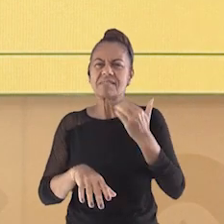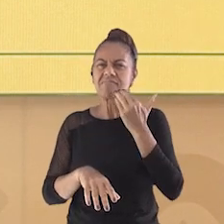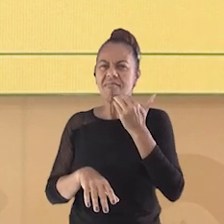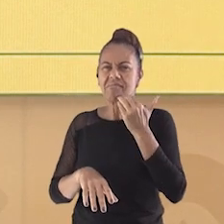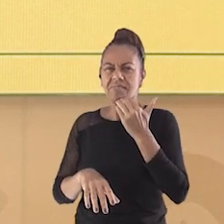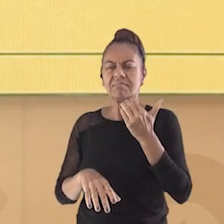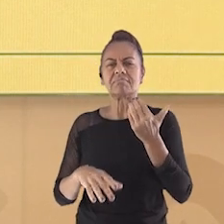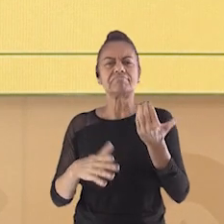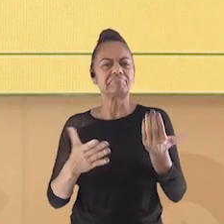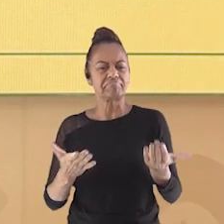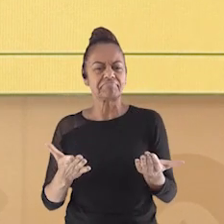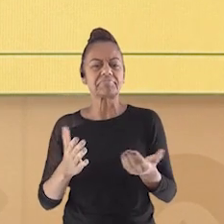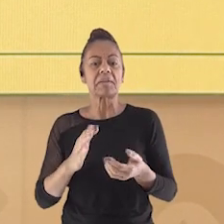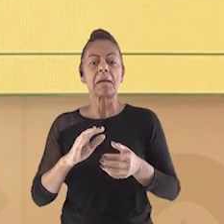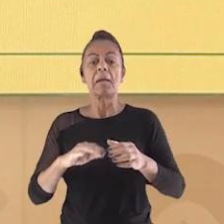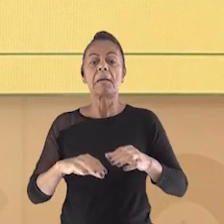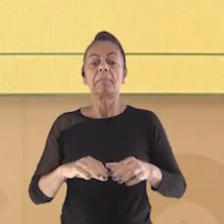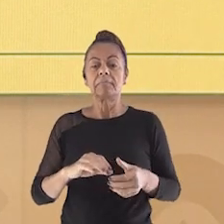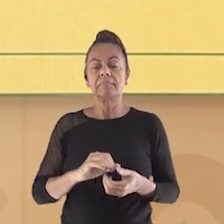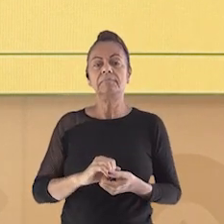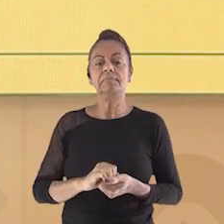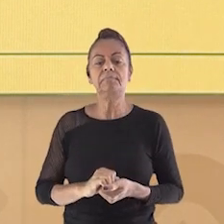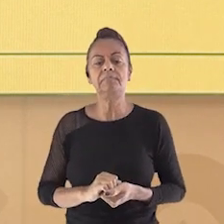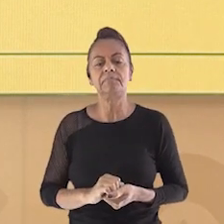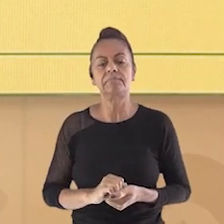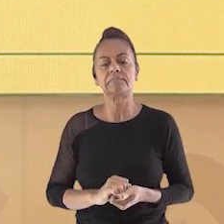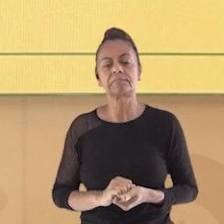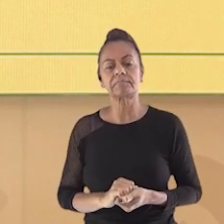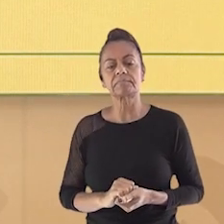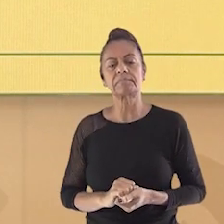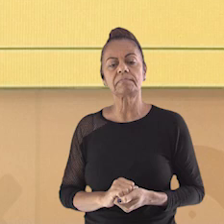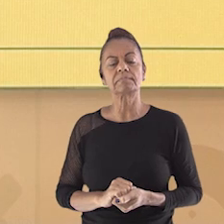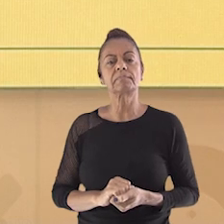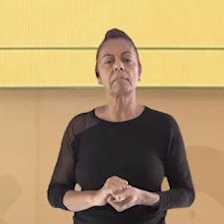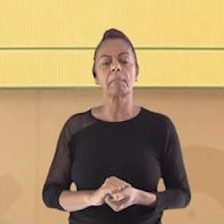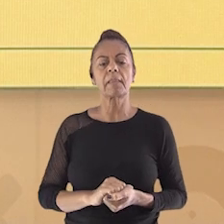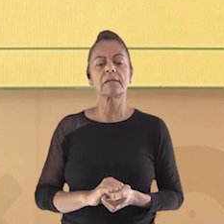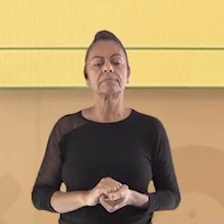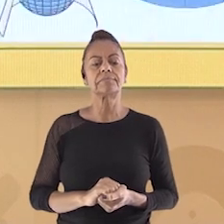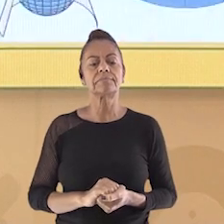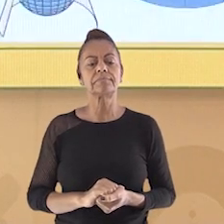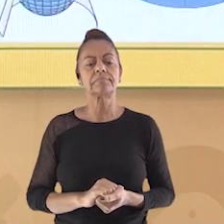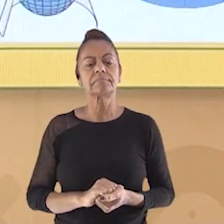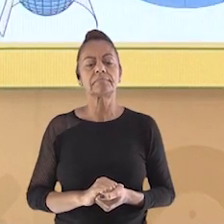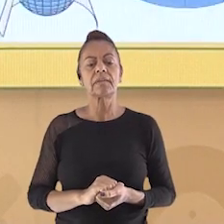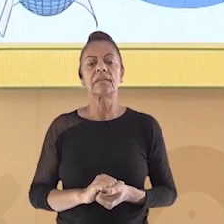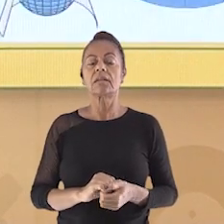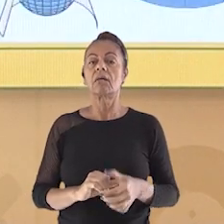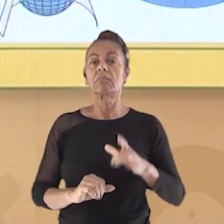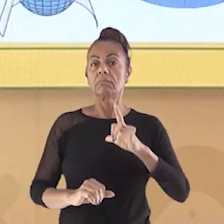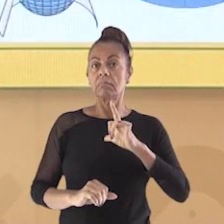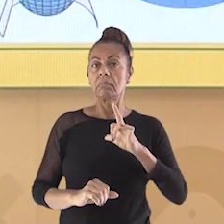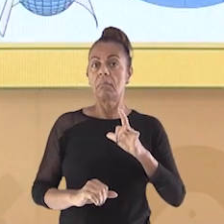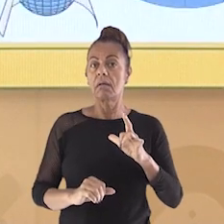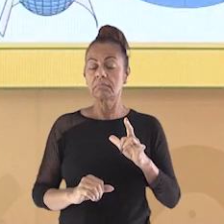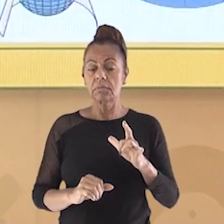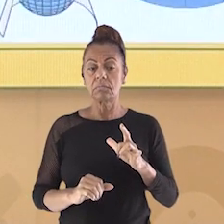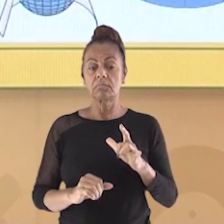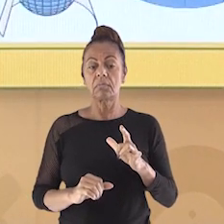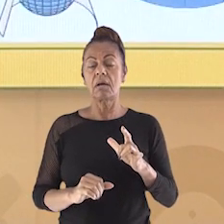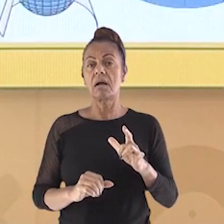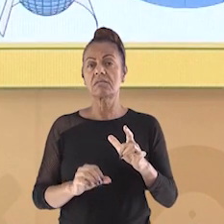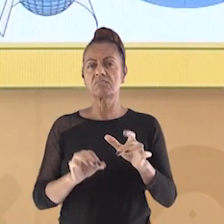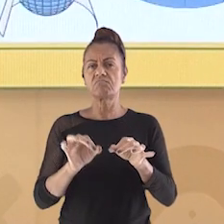represente os seus dados, distorcendo o menos possível. As projeções mais usadas